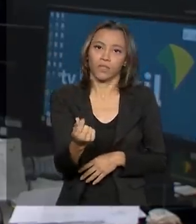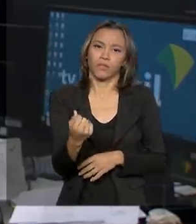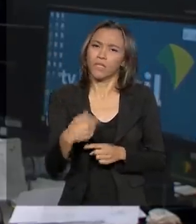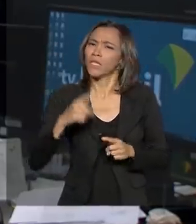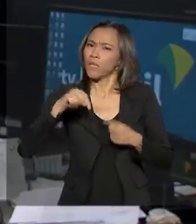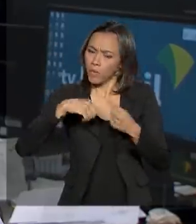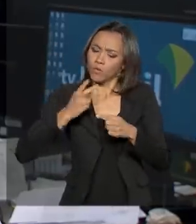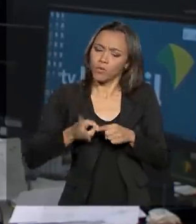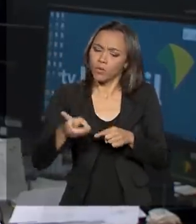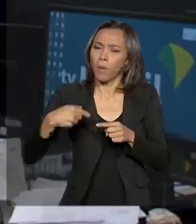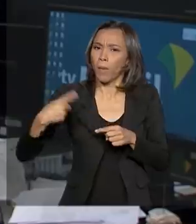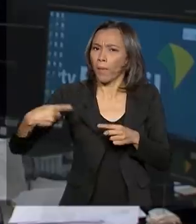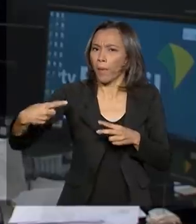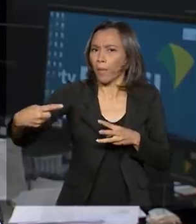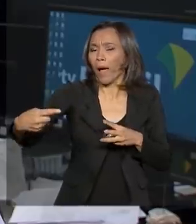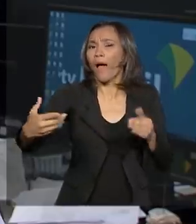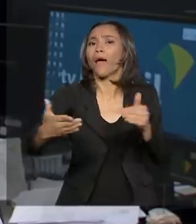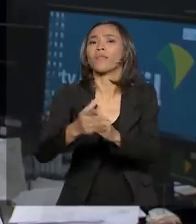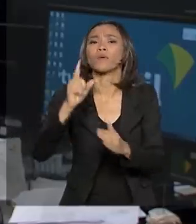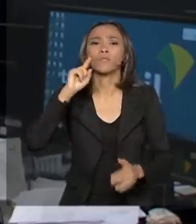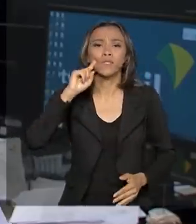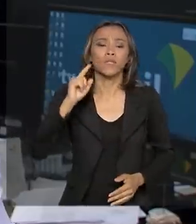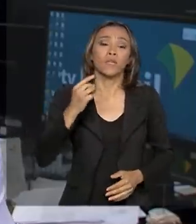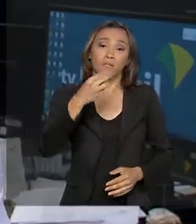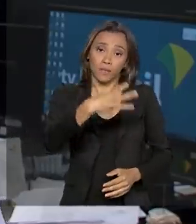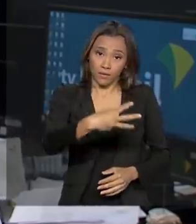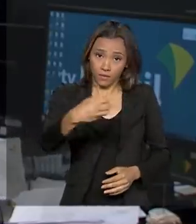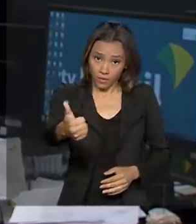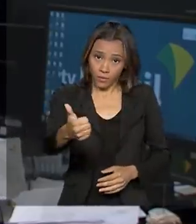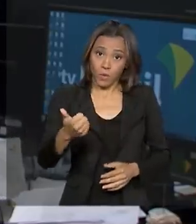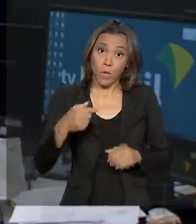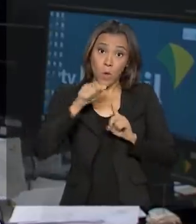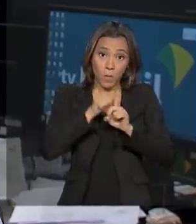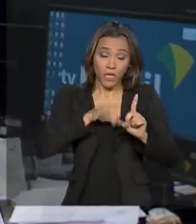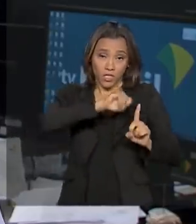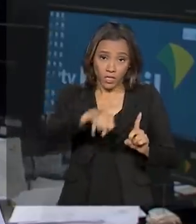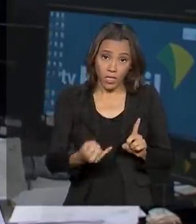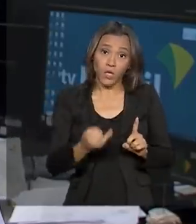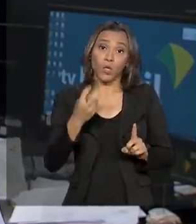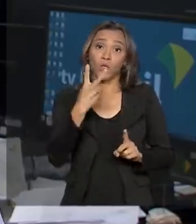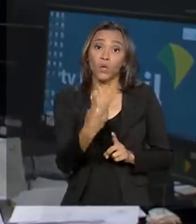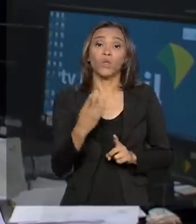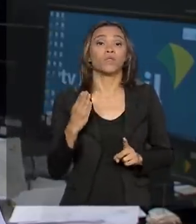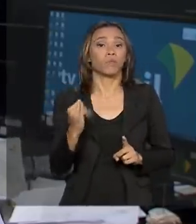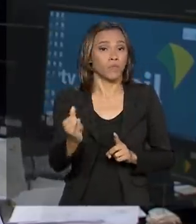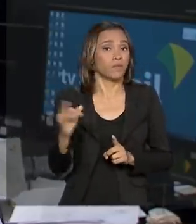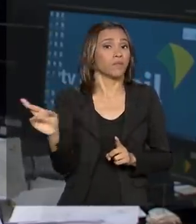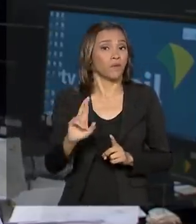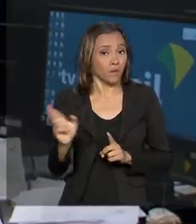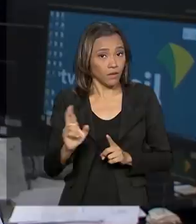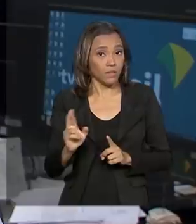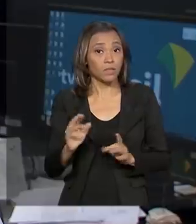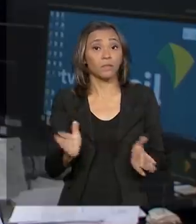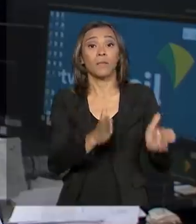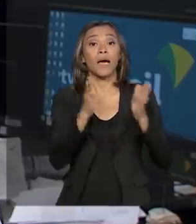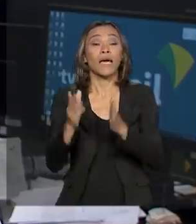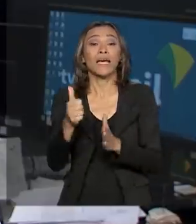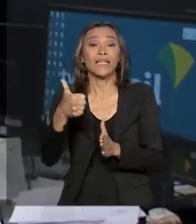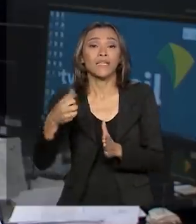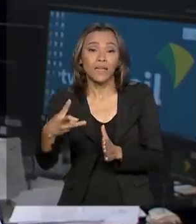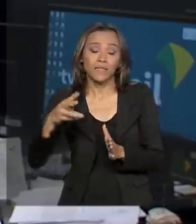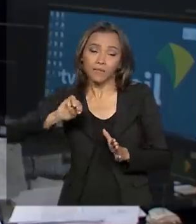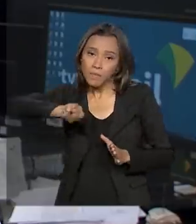e assim por diante, até o dia 31. No mês de janeiro, serão pagos R$ 2,5 bilhões para 13 milhões de